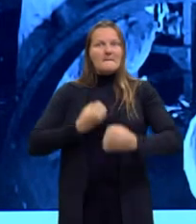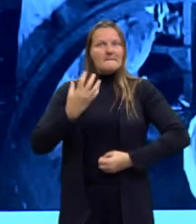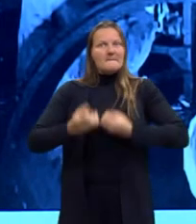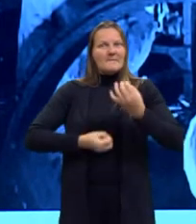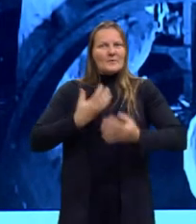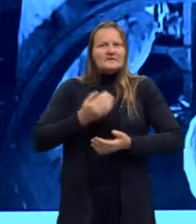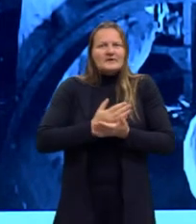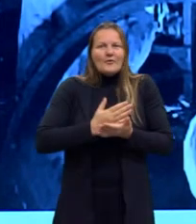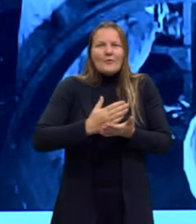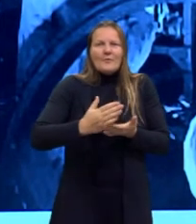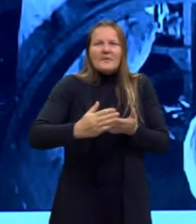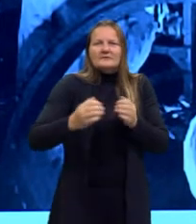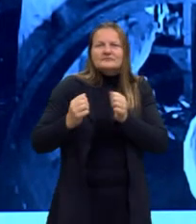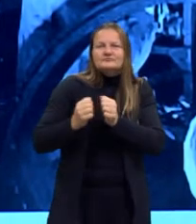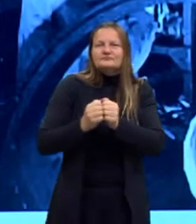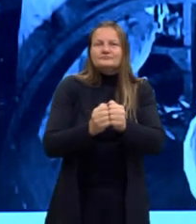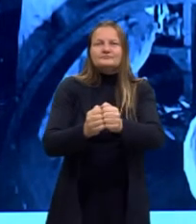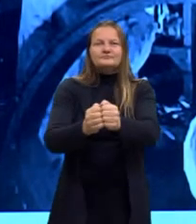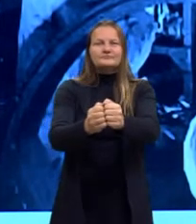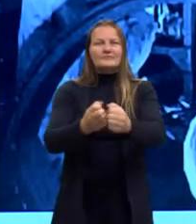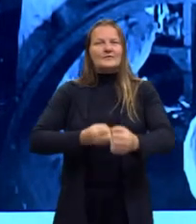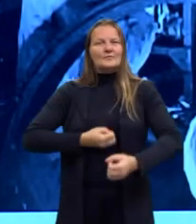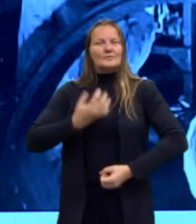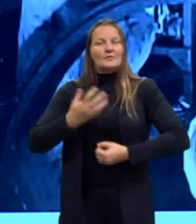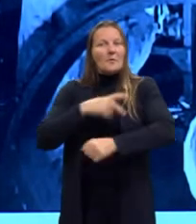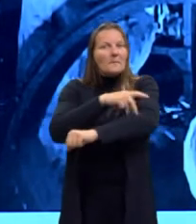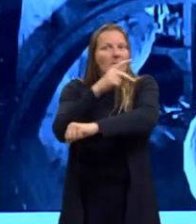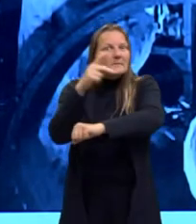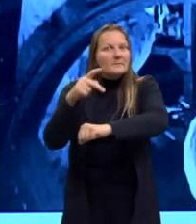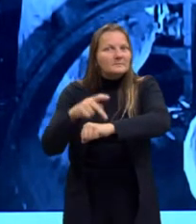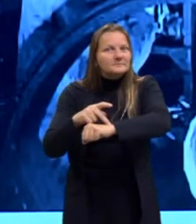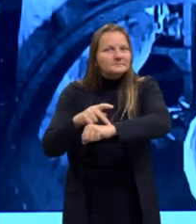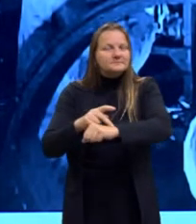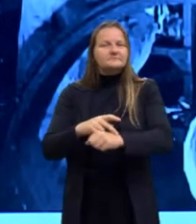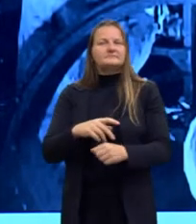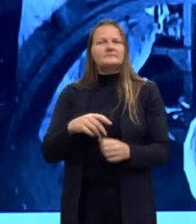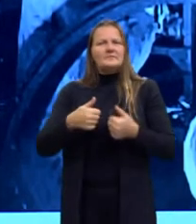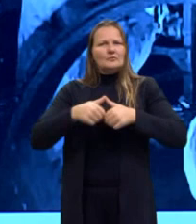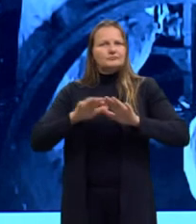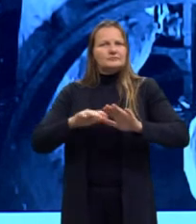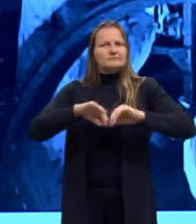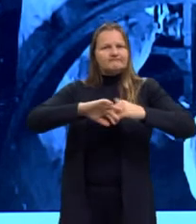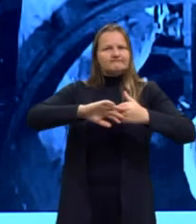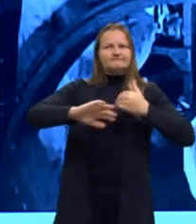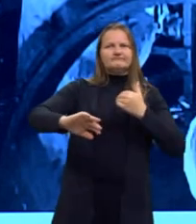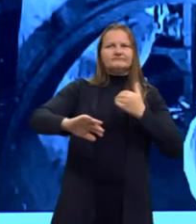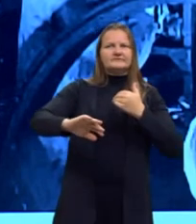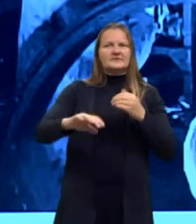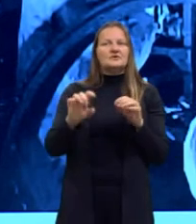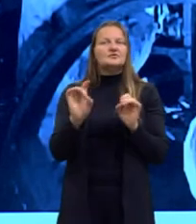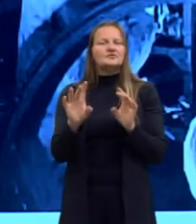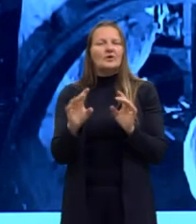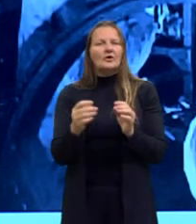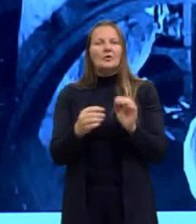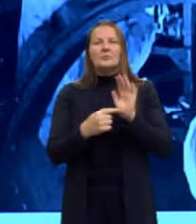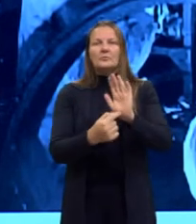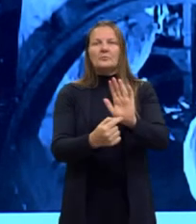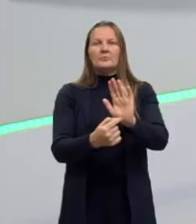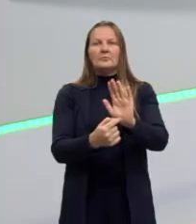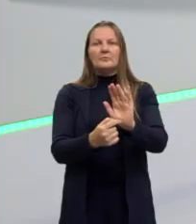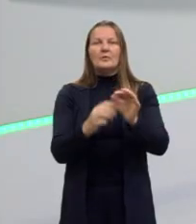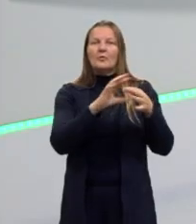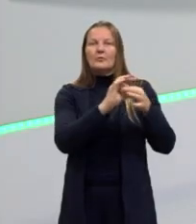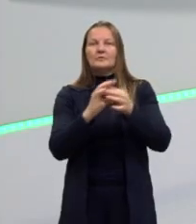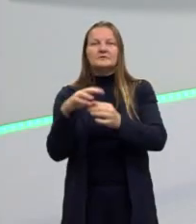ela começa a acompanhar isso. Só que o parnazianismo, ele fica ali à parte, querendo apenas trazer para si esse